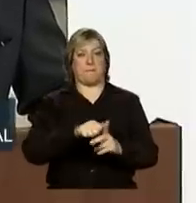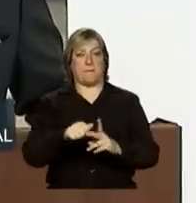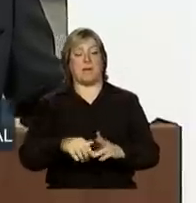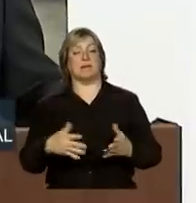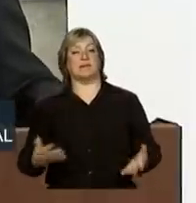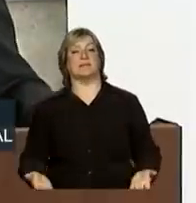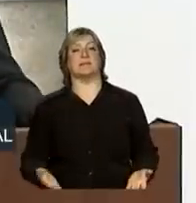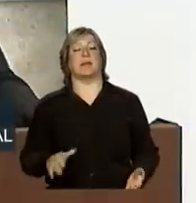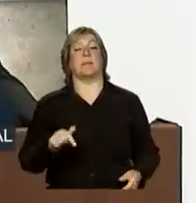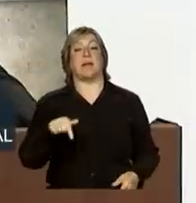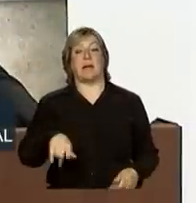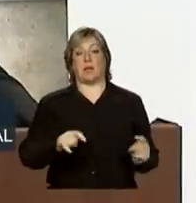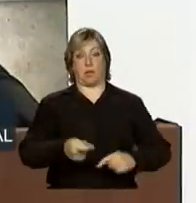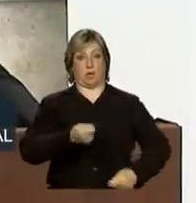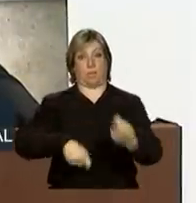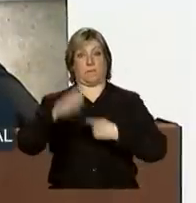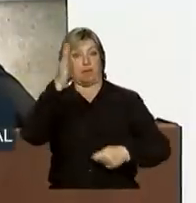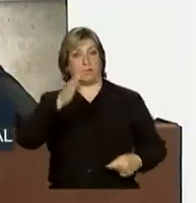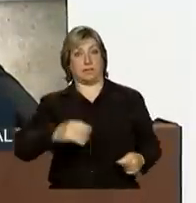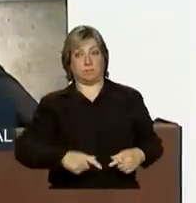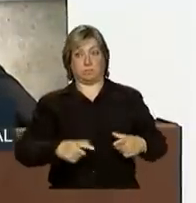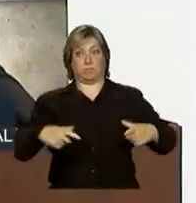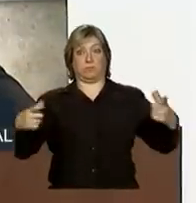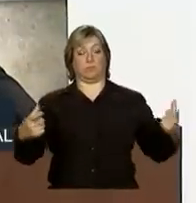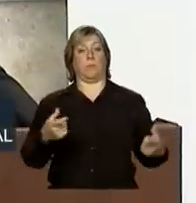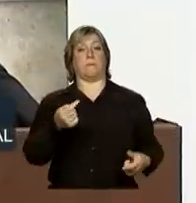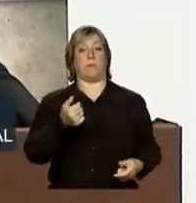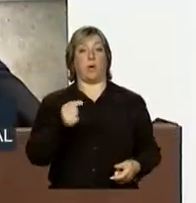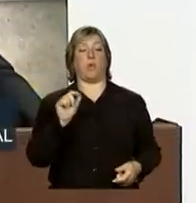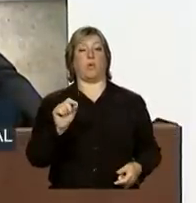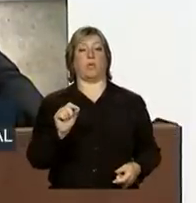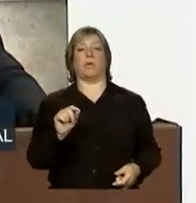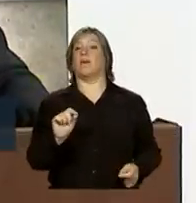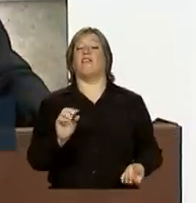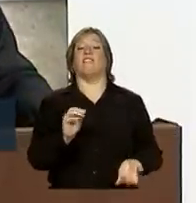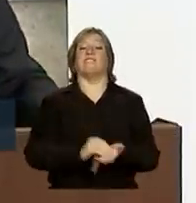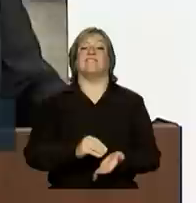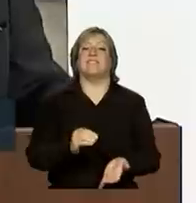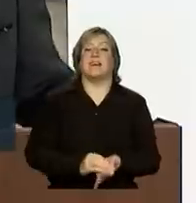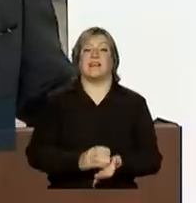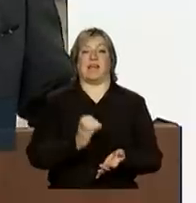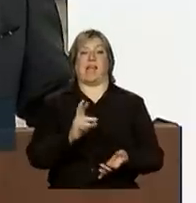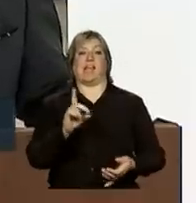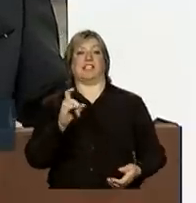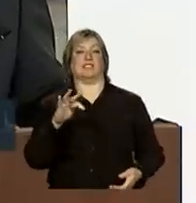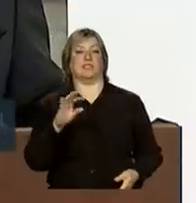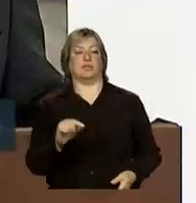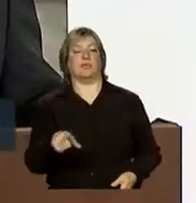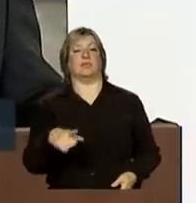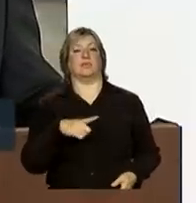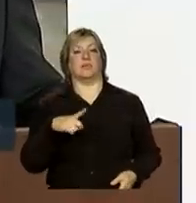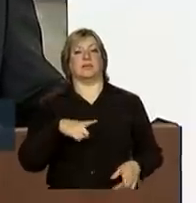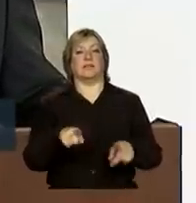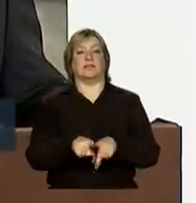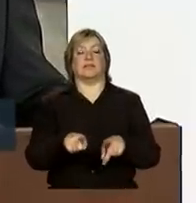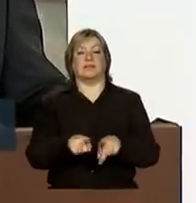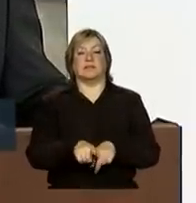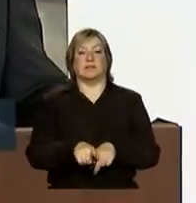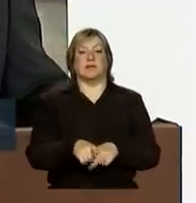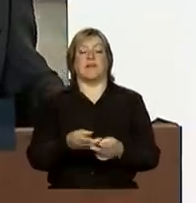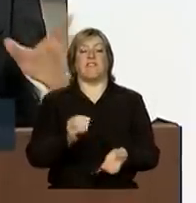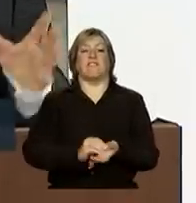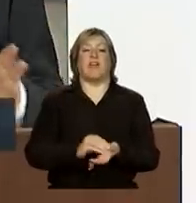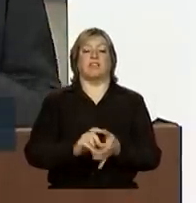pelas quais a economia brasileira cresceu pouco, foi a falta de crédito, a liberação, falta de